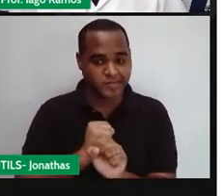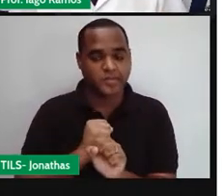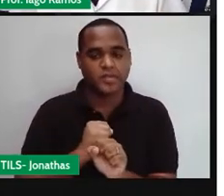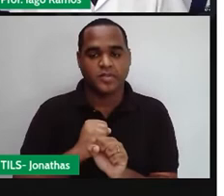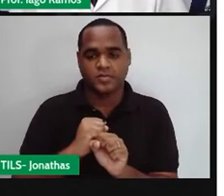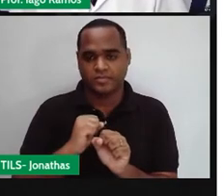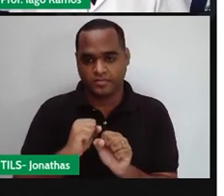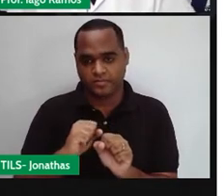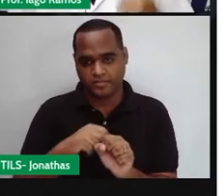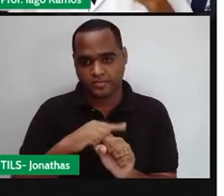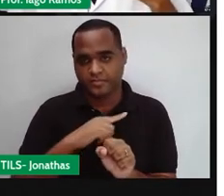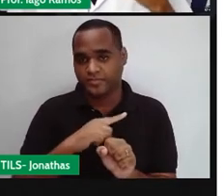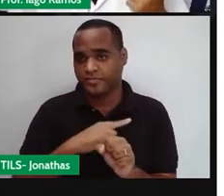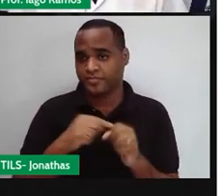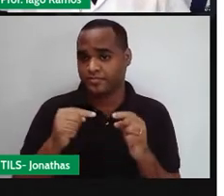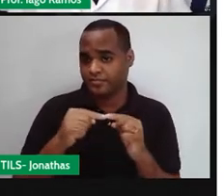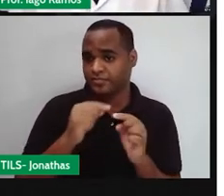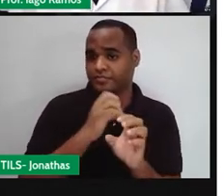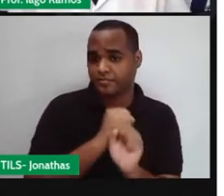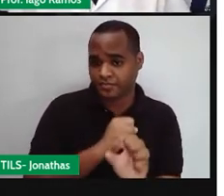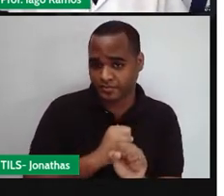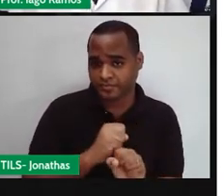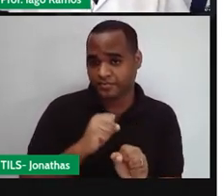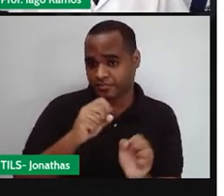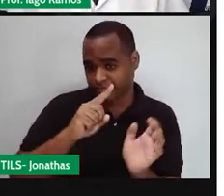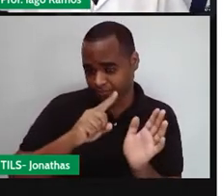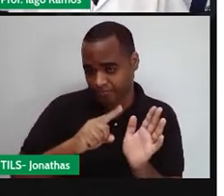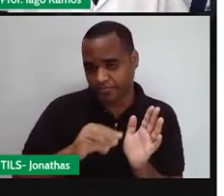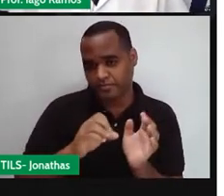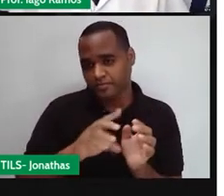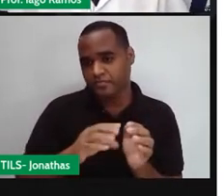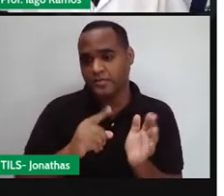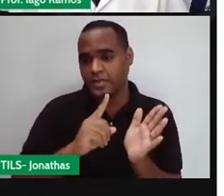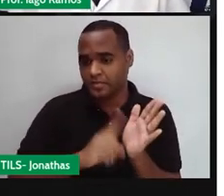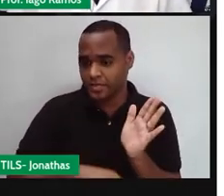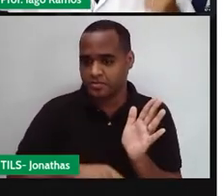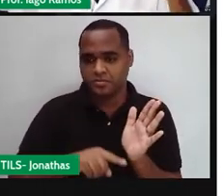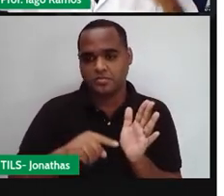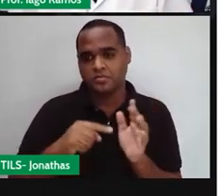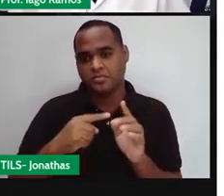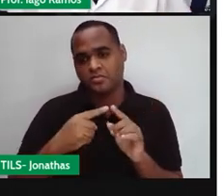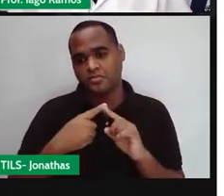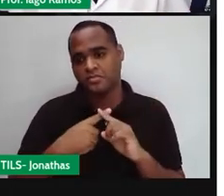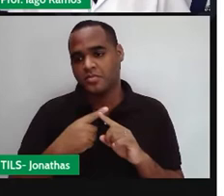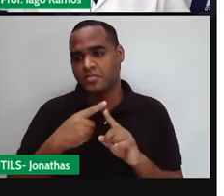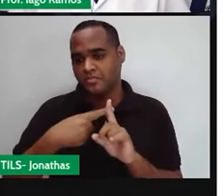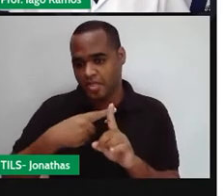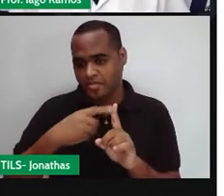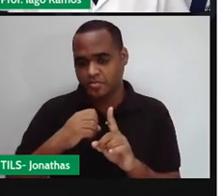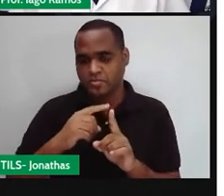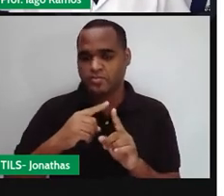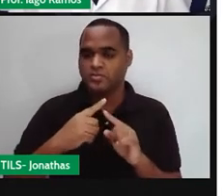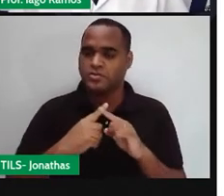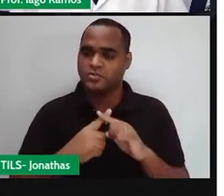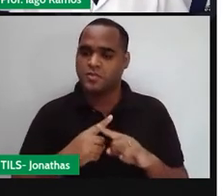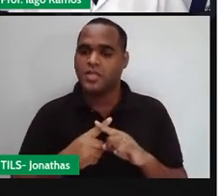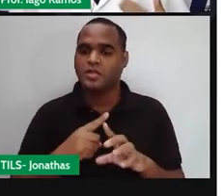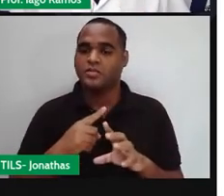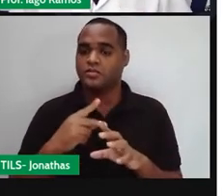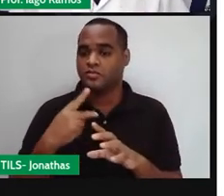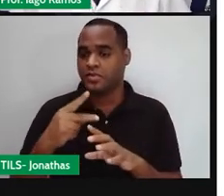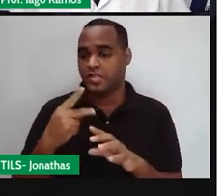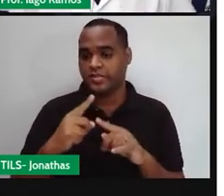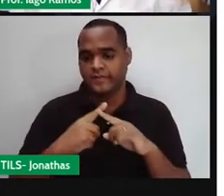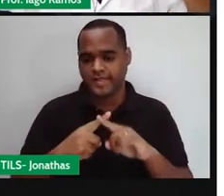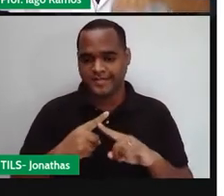que é a conta de mais, a subtração com números inteiros, que é a conta de menos, a multiplicação com números inteiros, que é a